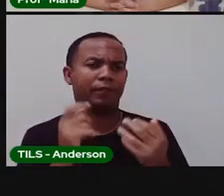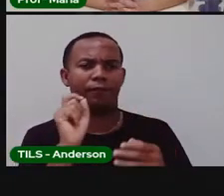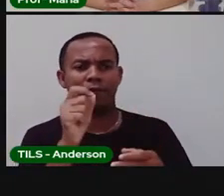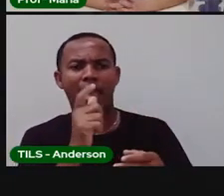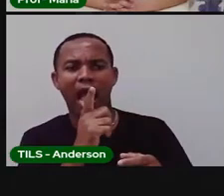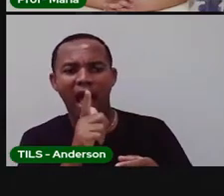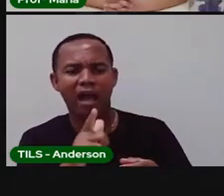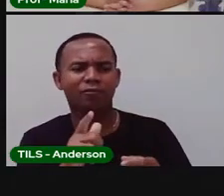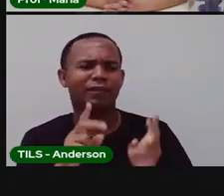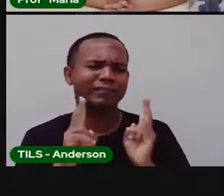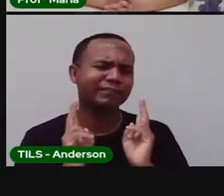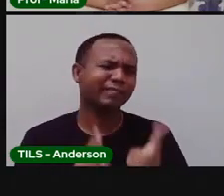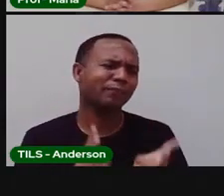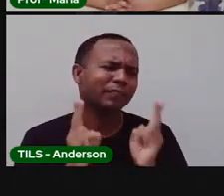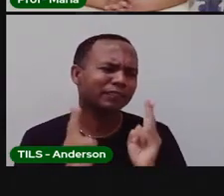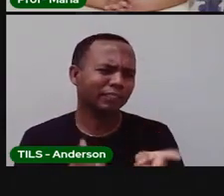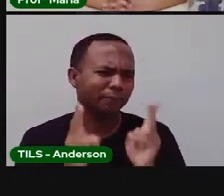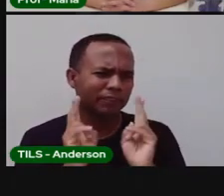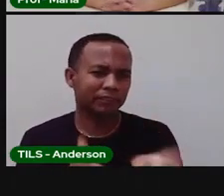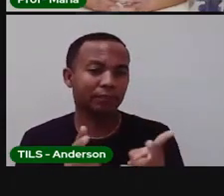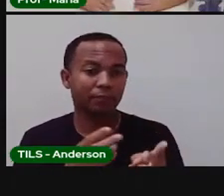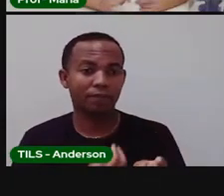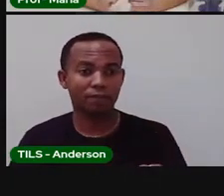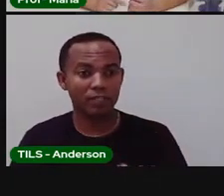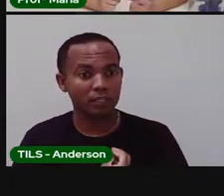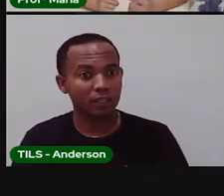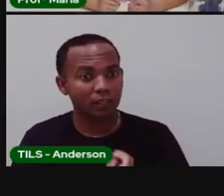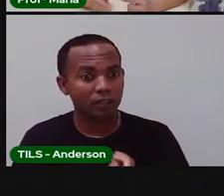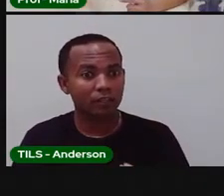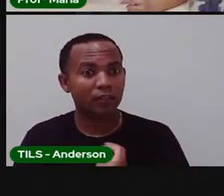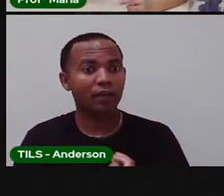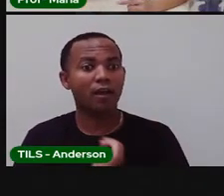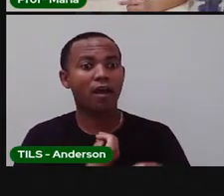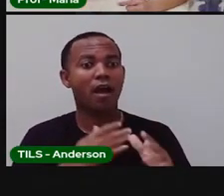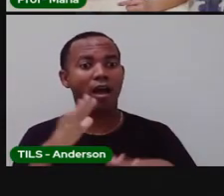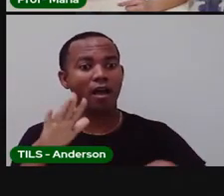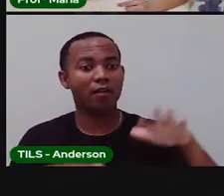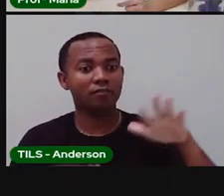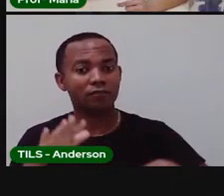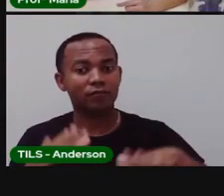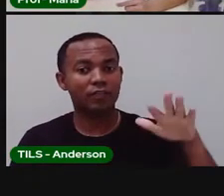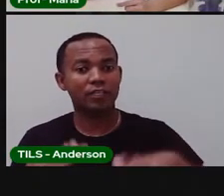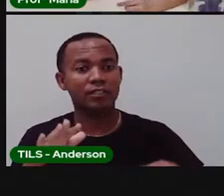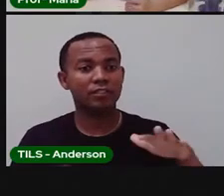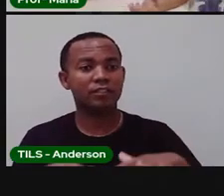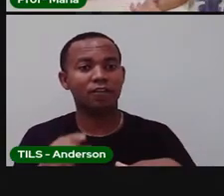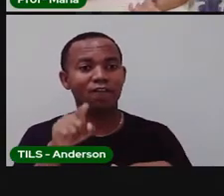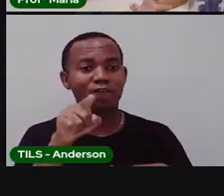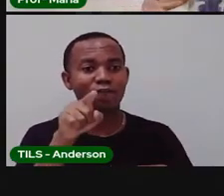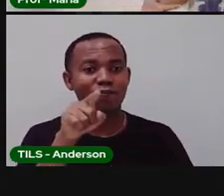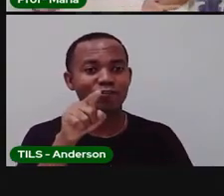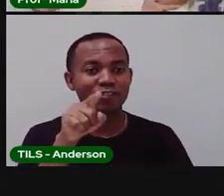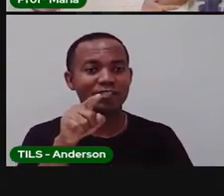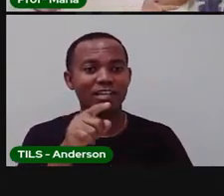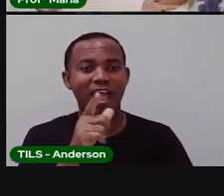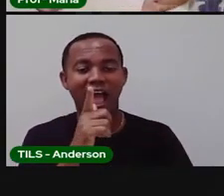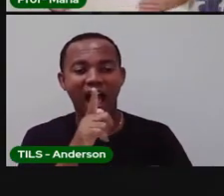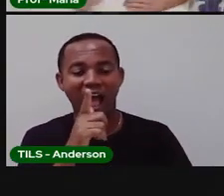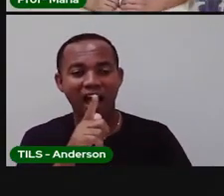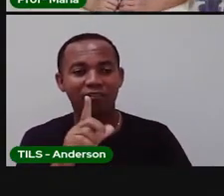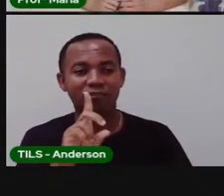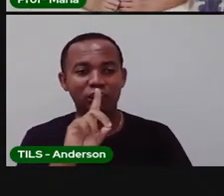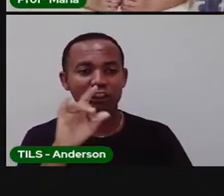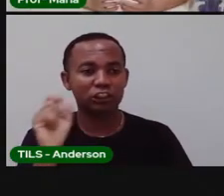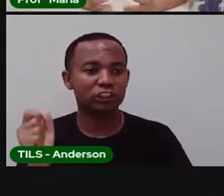água, ela está presente o tempo inteiro. Sem contar, às vezes, que você aí bebe água durante o quê? Durante o dia.